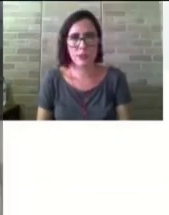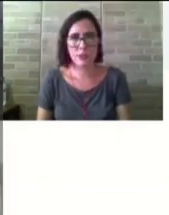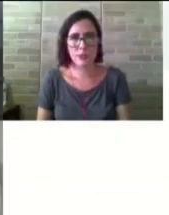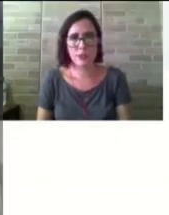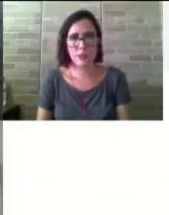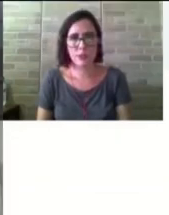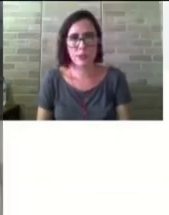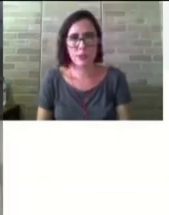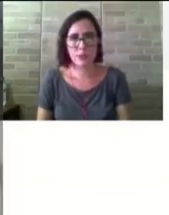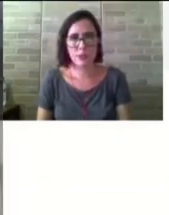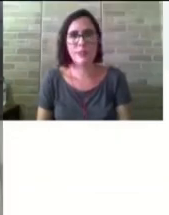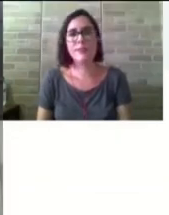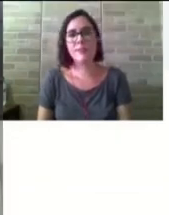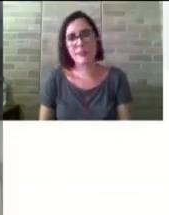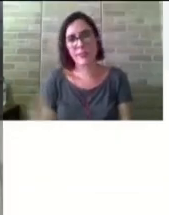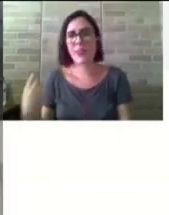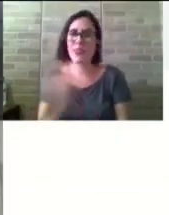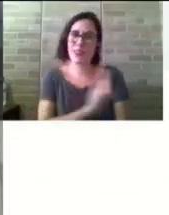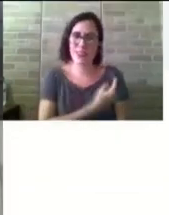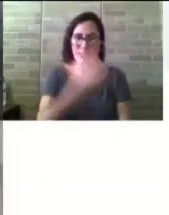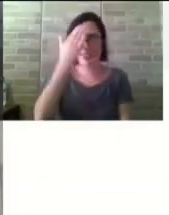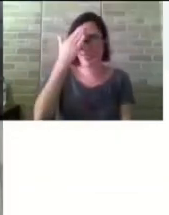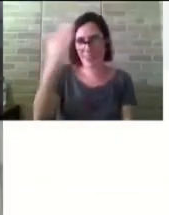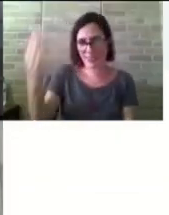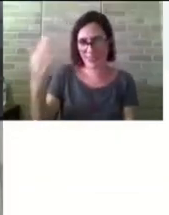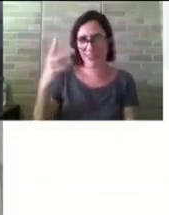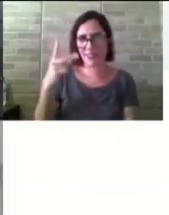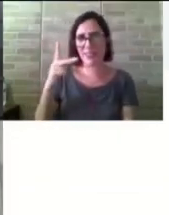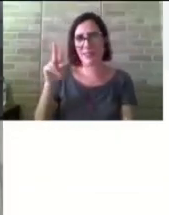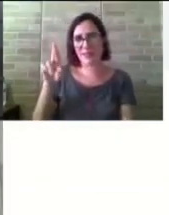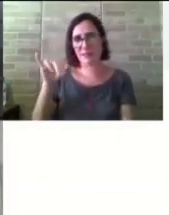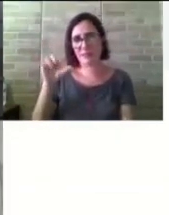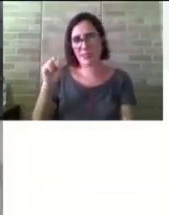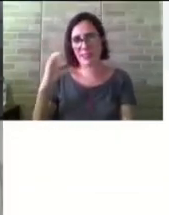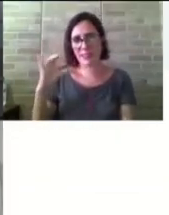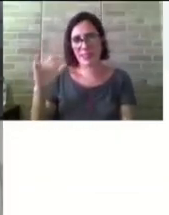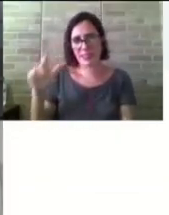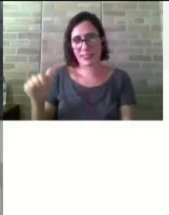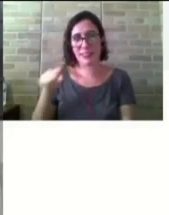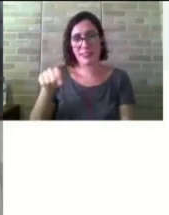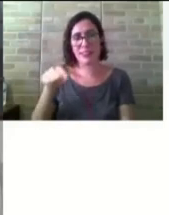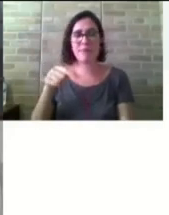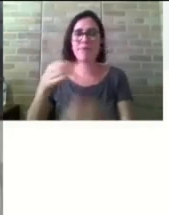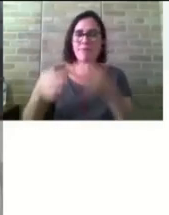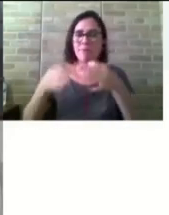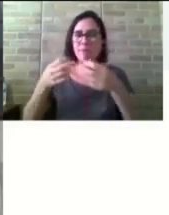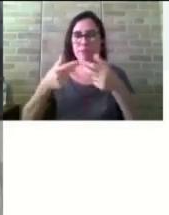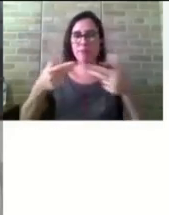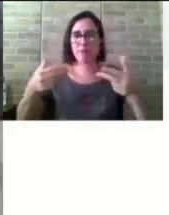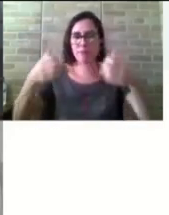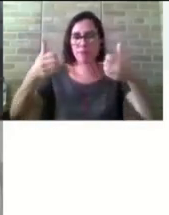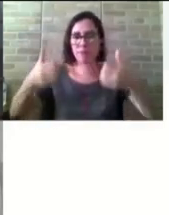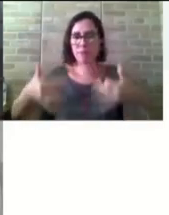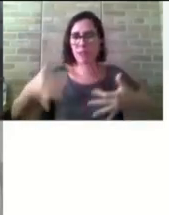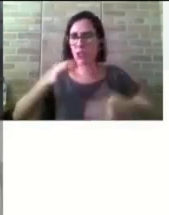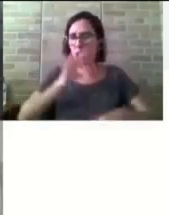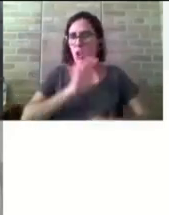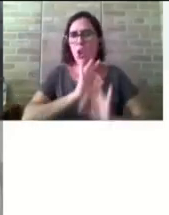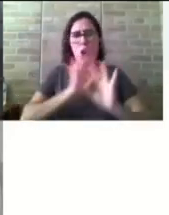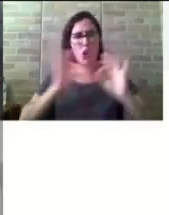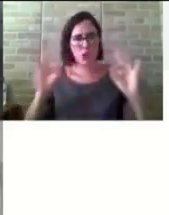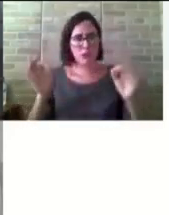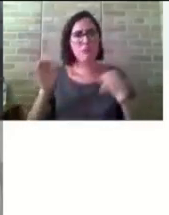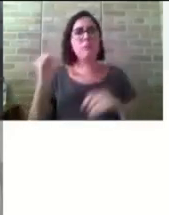Nós que agradecemos, Priscila. Foi ótimo as suas considerações. Muito importante você compartilhar conosco esses